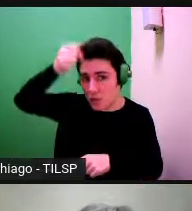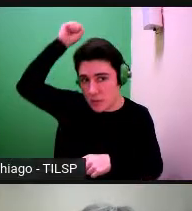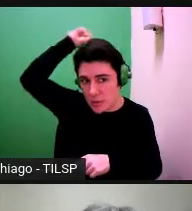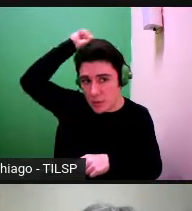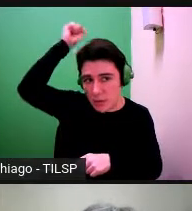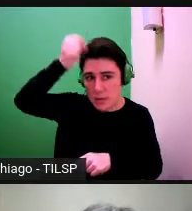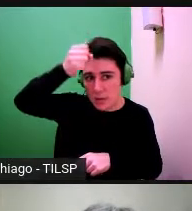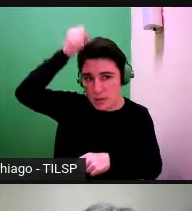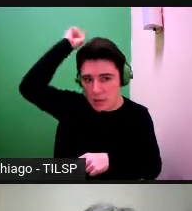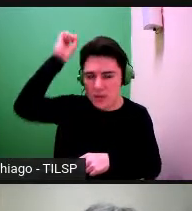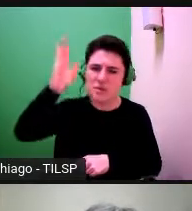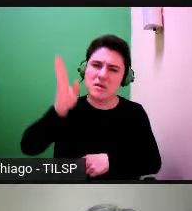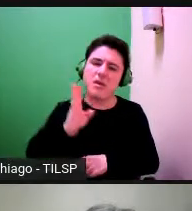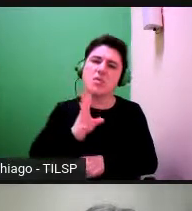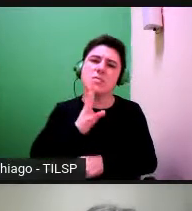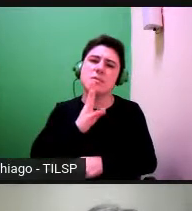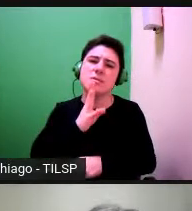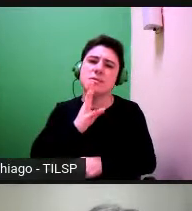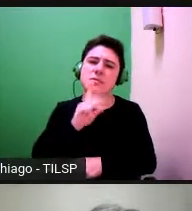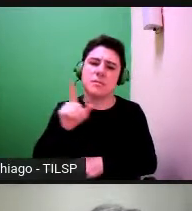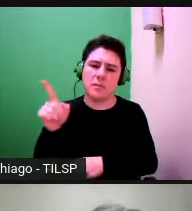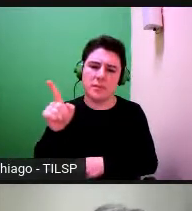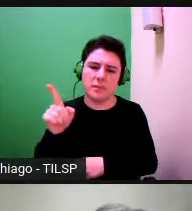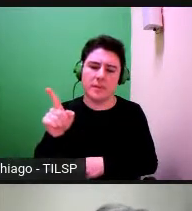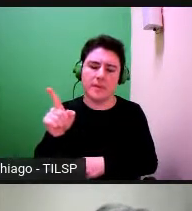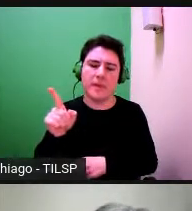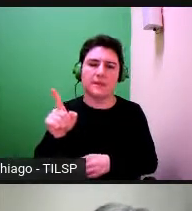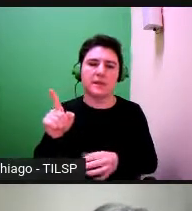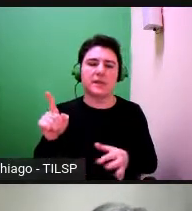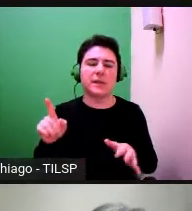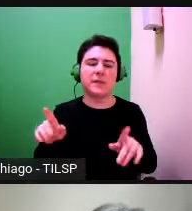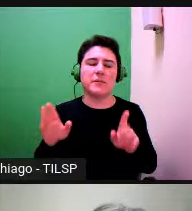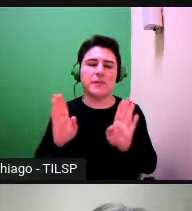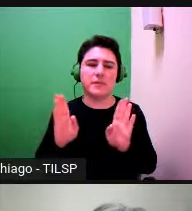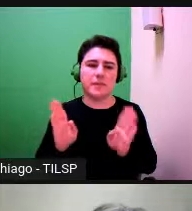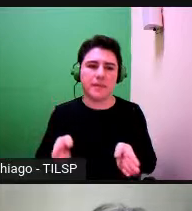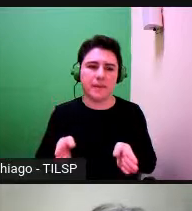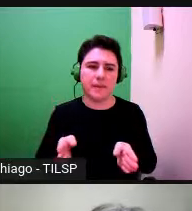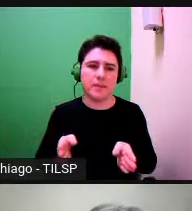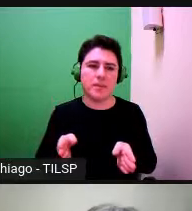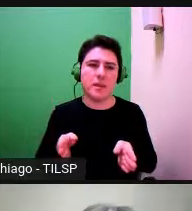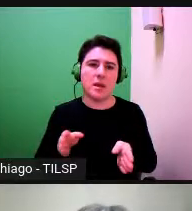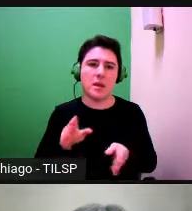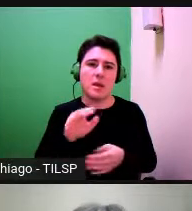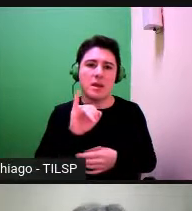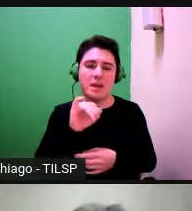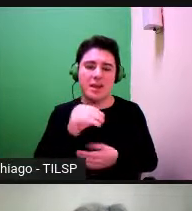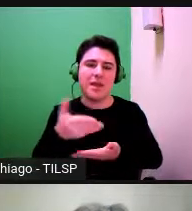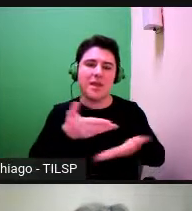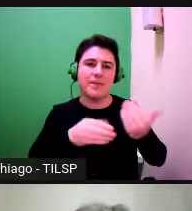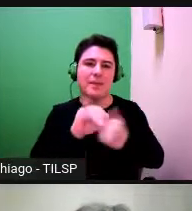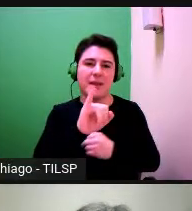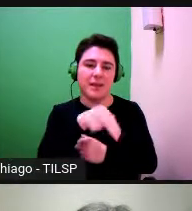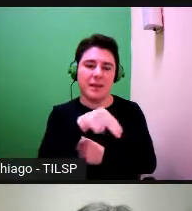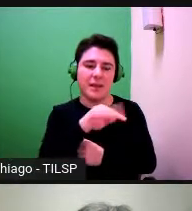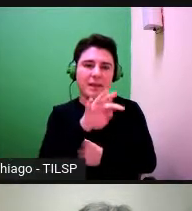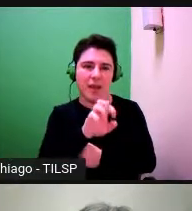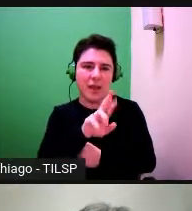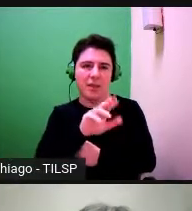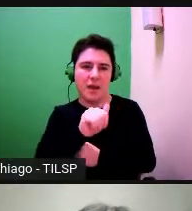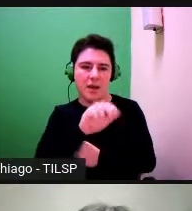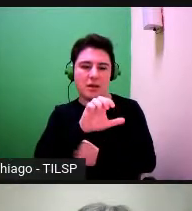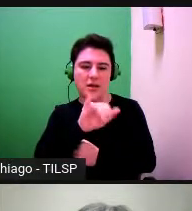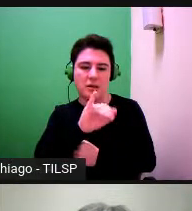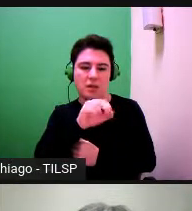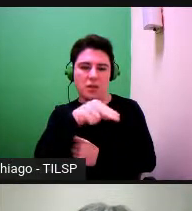reconhecida como participando dos princípios epistemológicos do interacionismo social, embora nem sempre tenha sido assim.